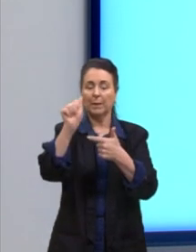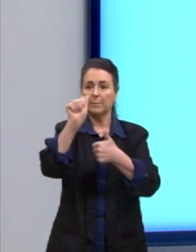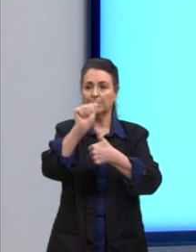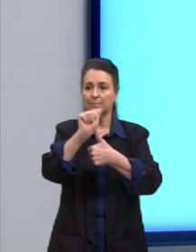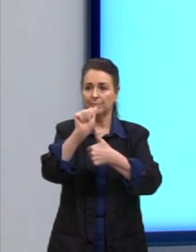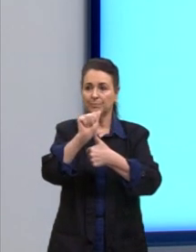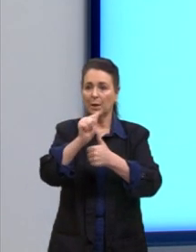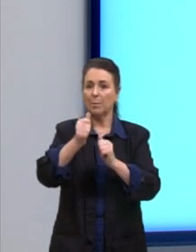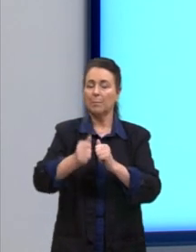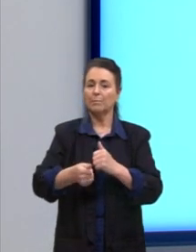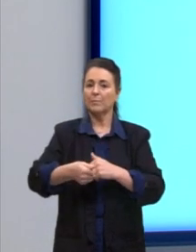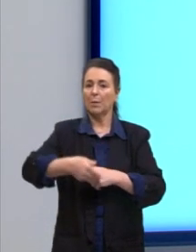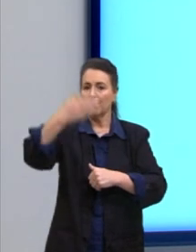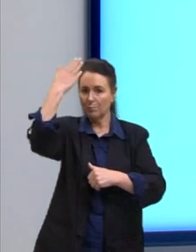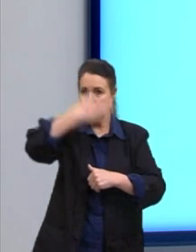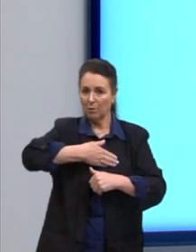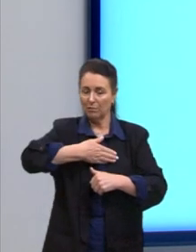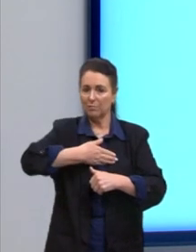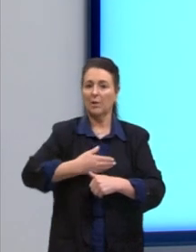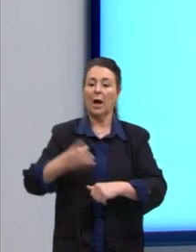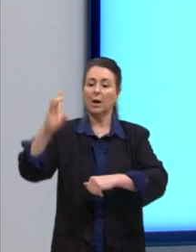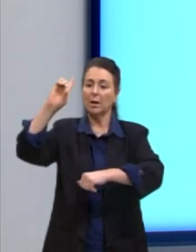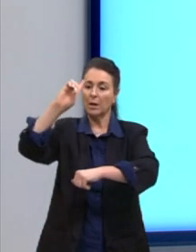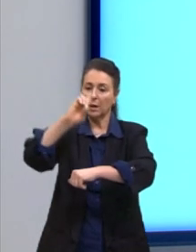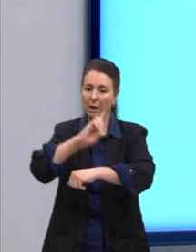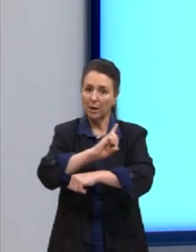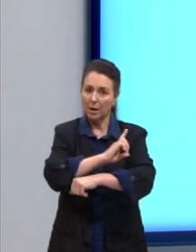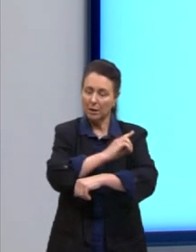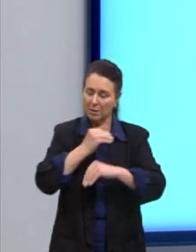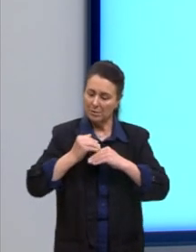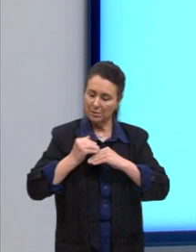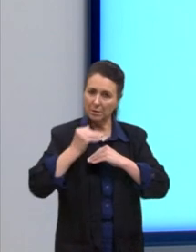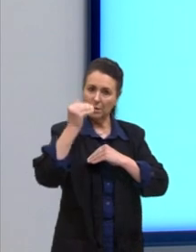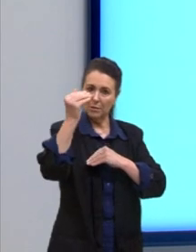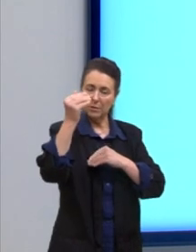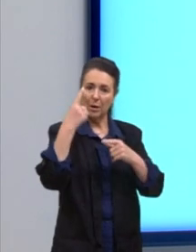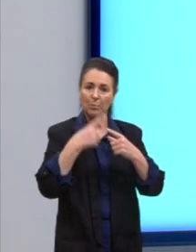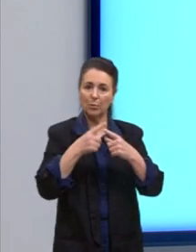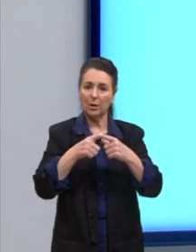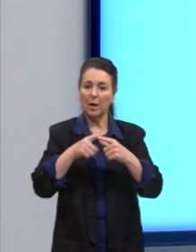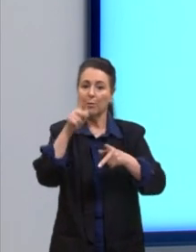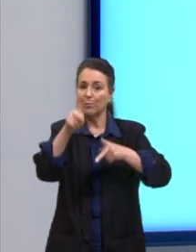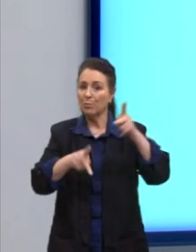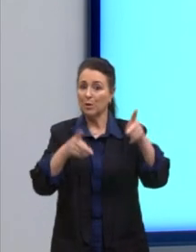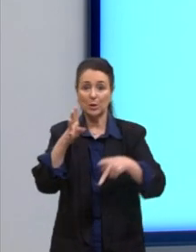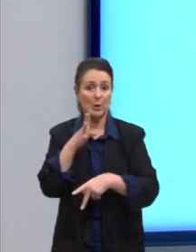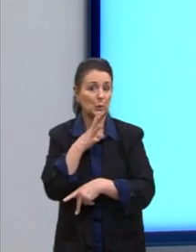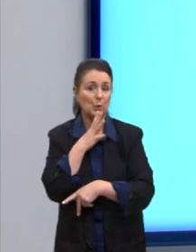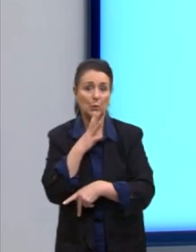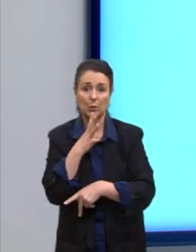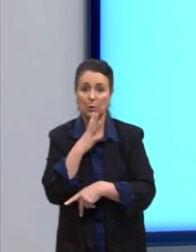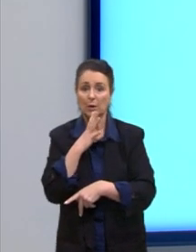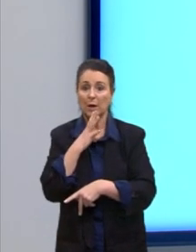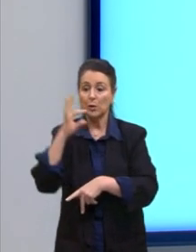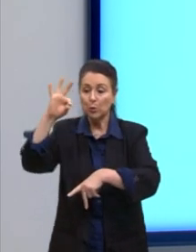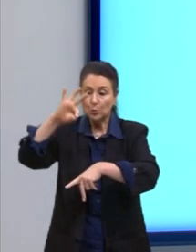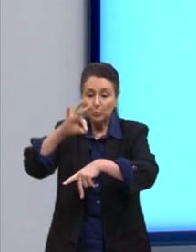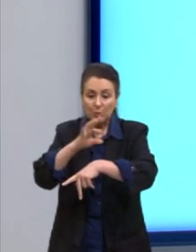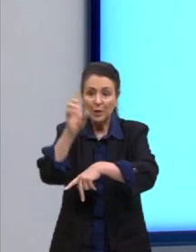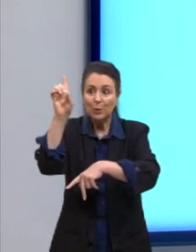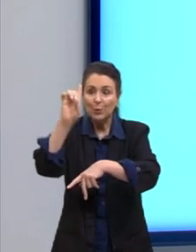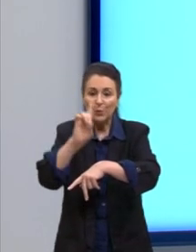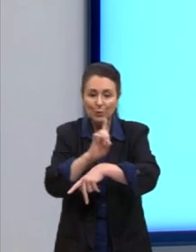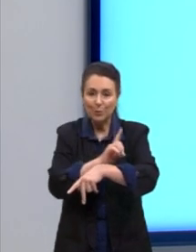comprovar que o avanço da dengue no país está relacionado ao fato da população desconhecer os agentes. Lá no início